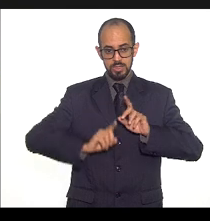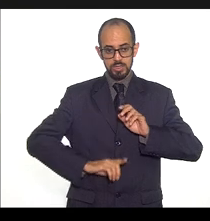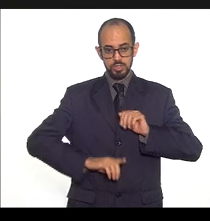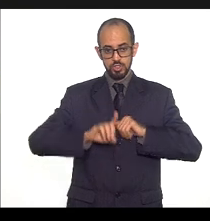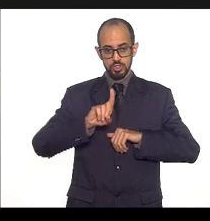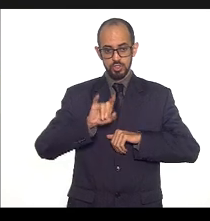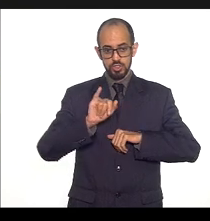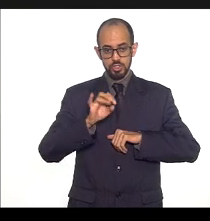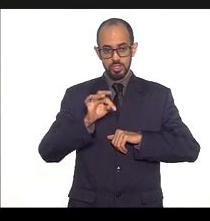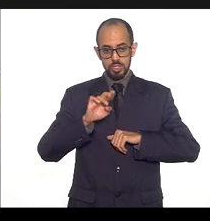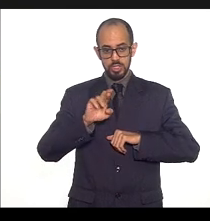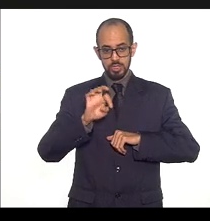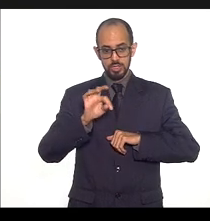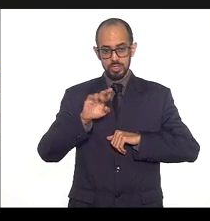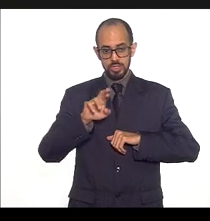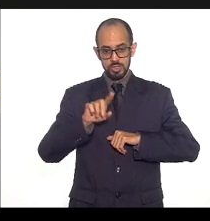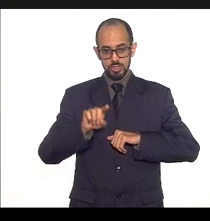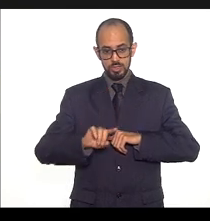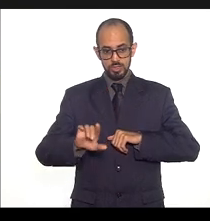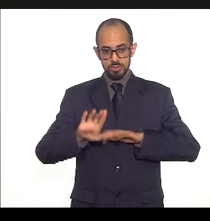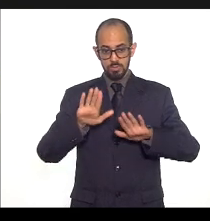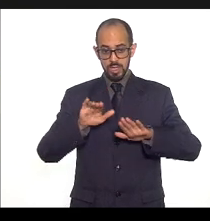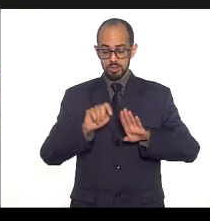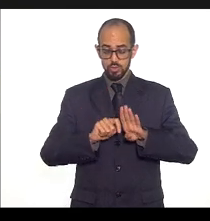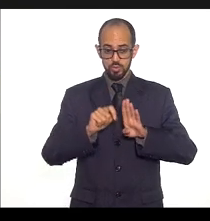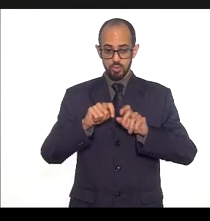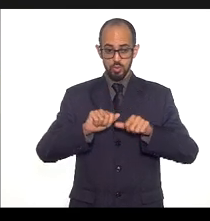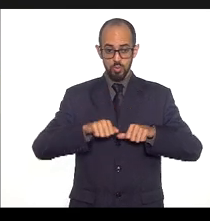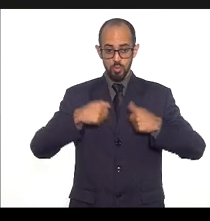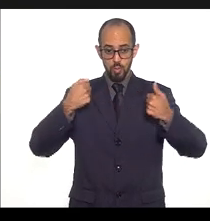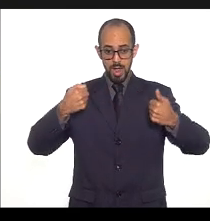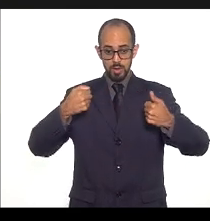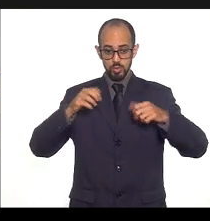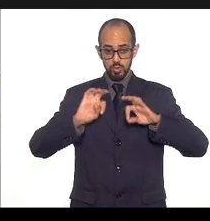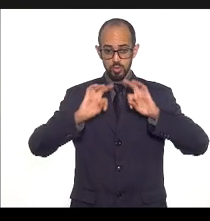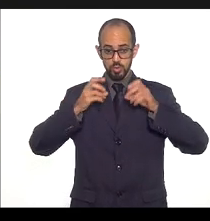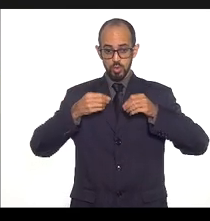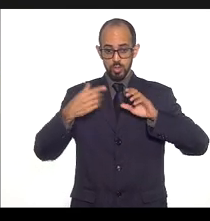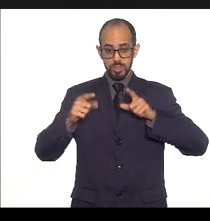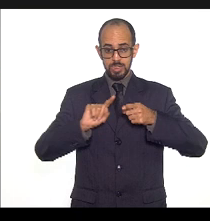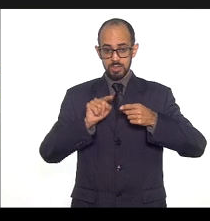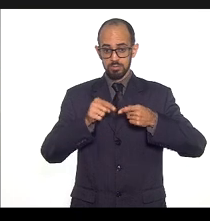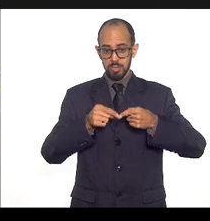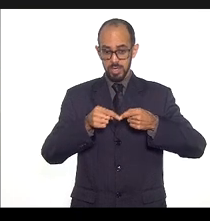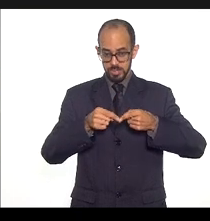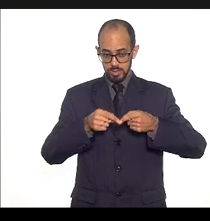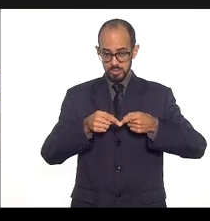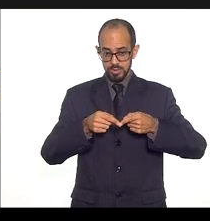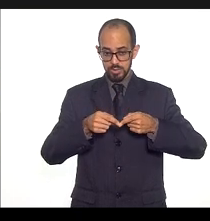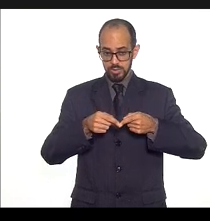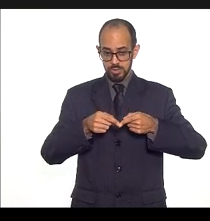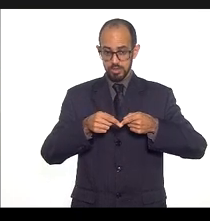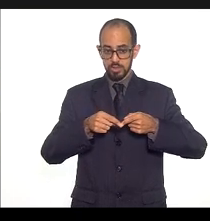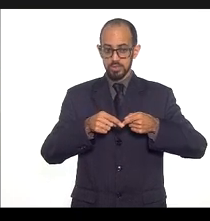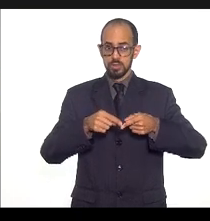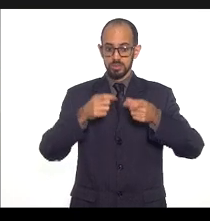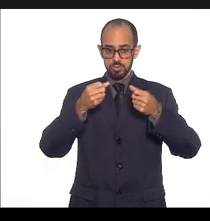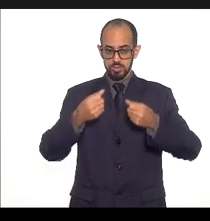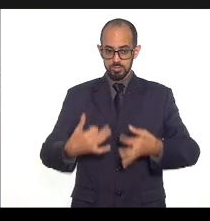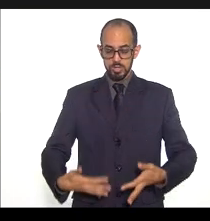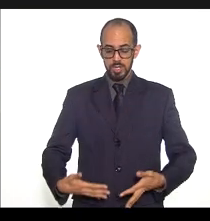relatório quadrimestral integral todas as metas estão estão detalhadas